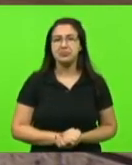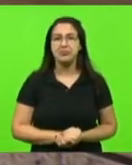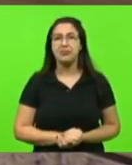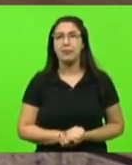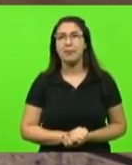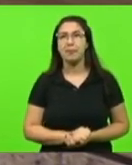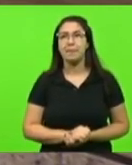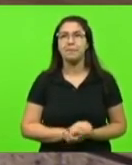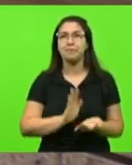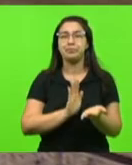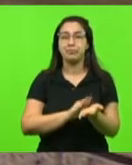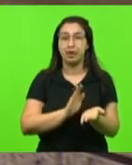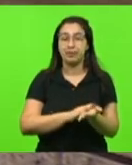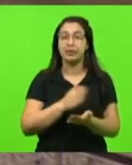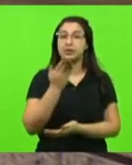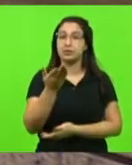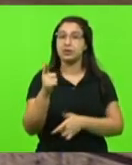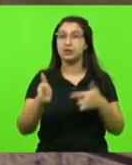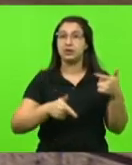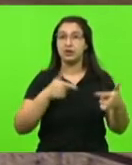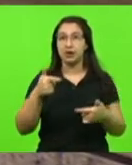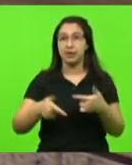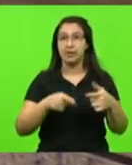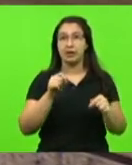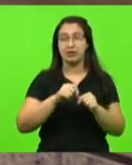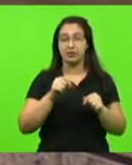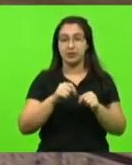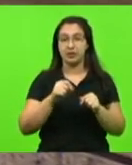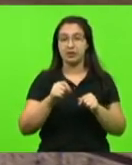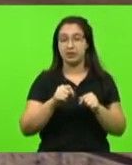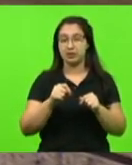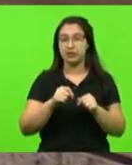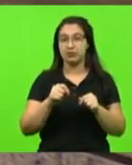Parabenizar o senhor pelo trabalho que tem feito à frente do Comando-Geral.